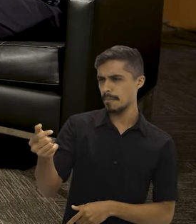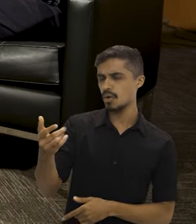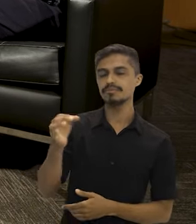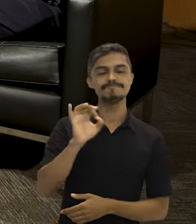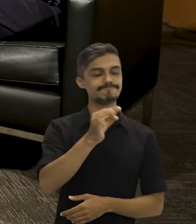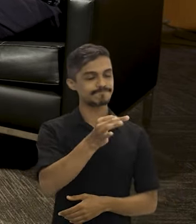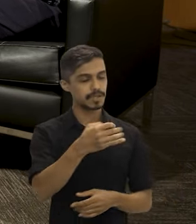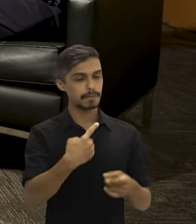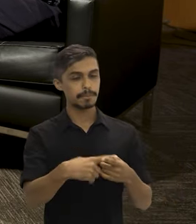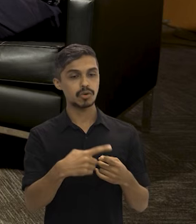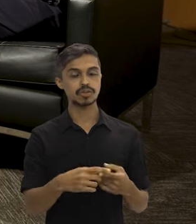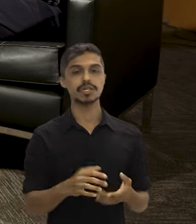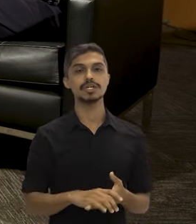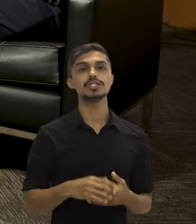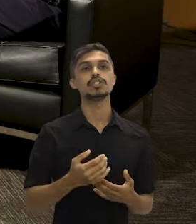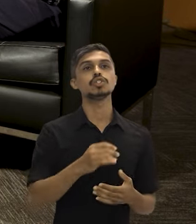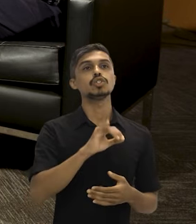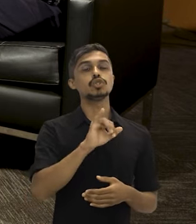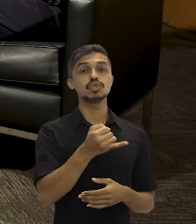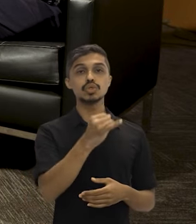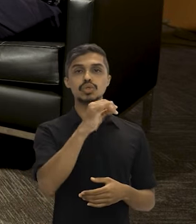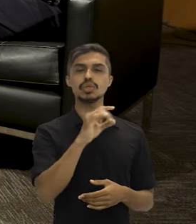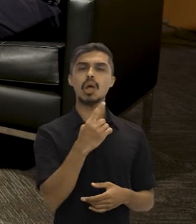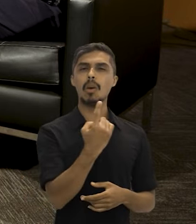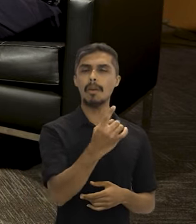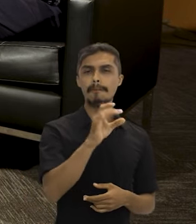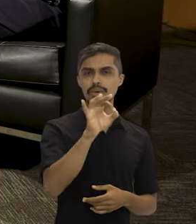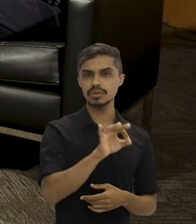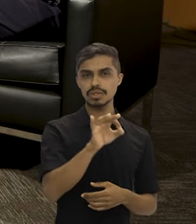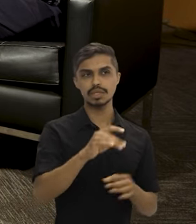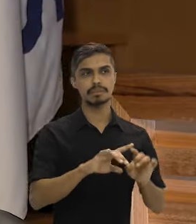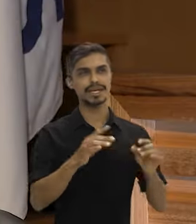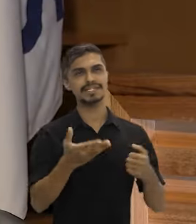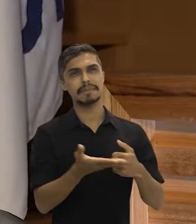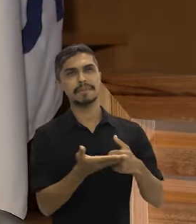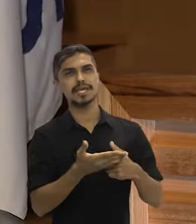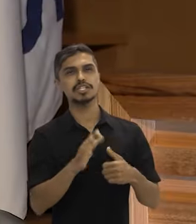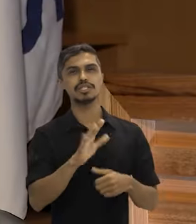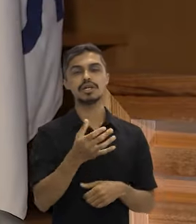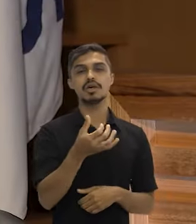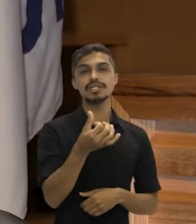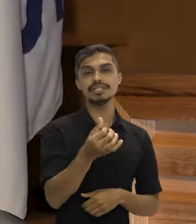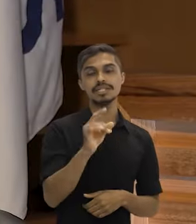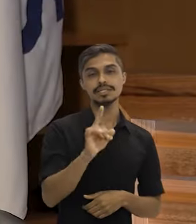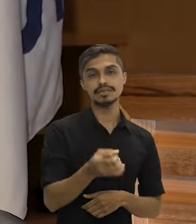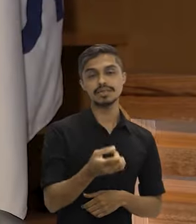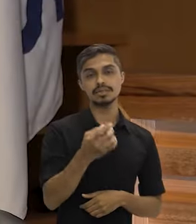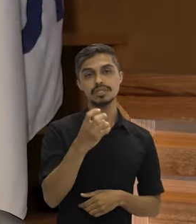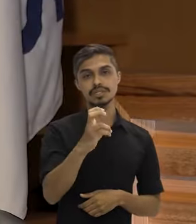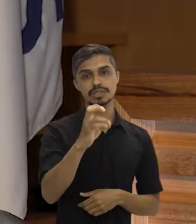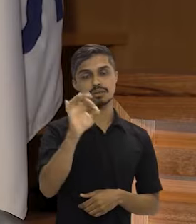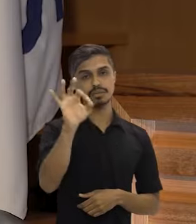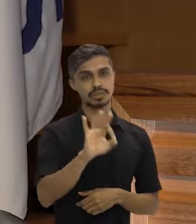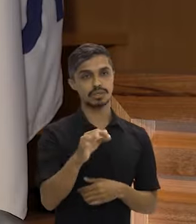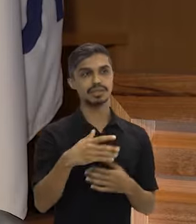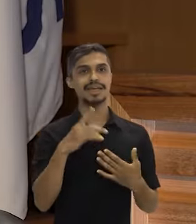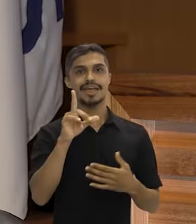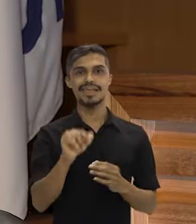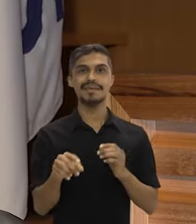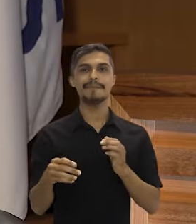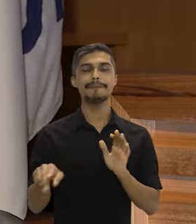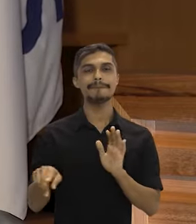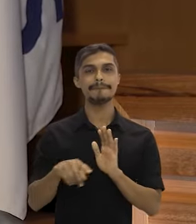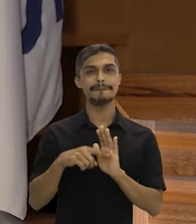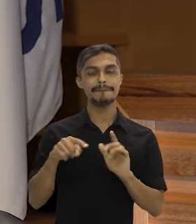No caso, por exemplo, de floresta, o juro é 1% ao ano, mas, em média, ele é em torno de 6,5%, bem abaixo,